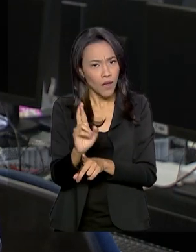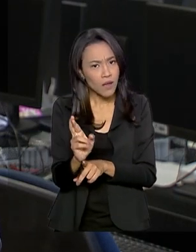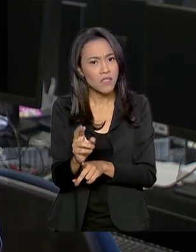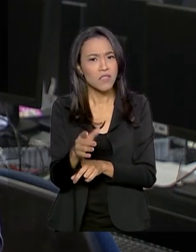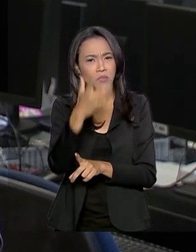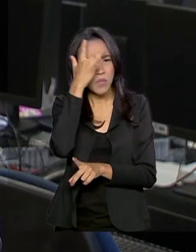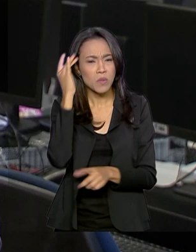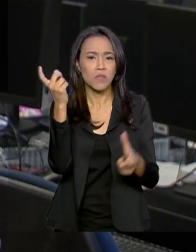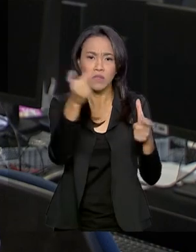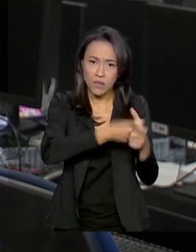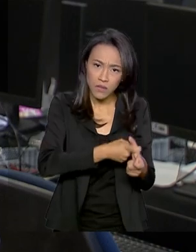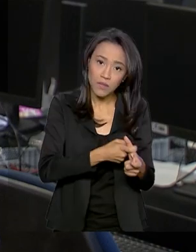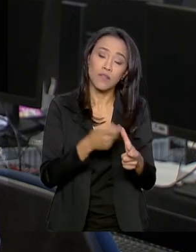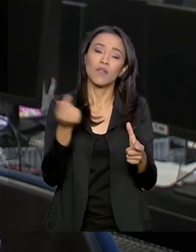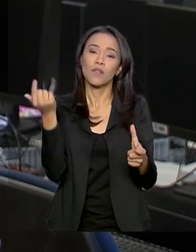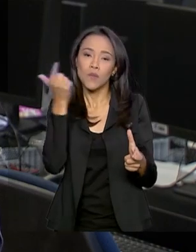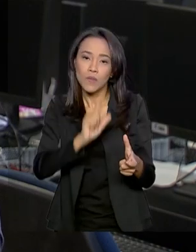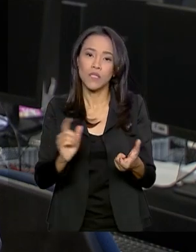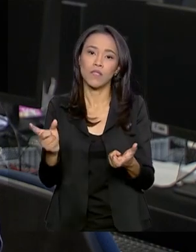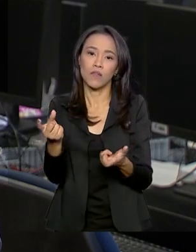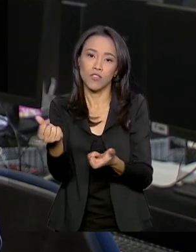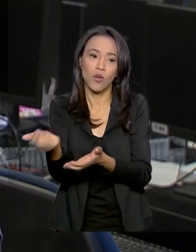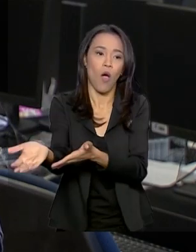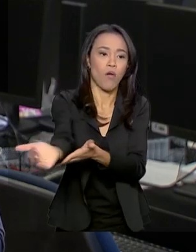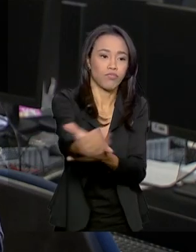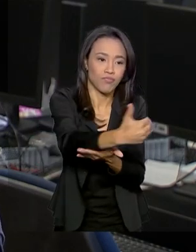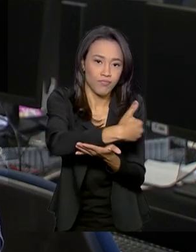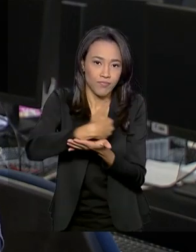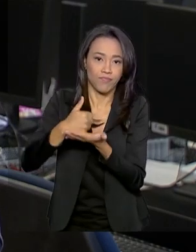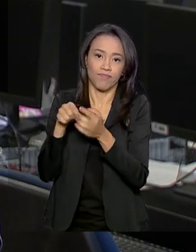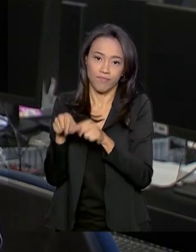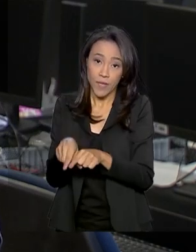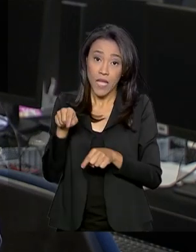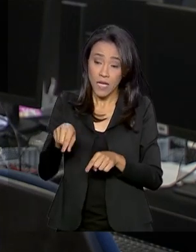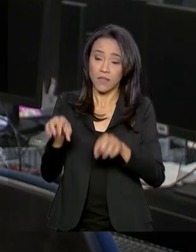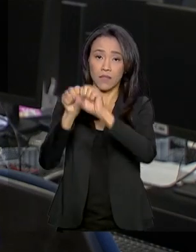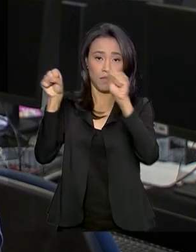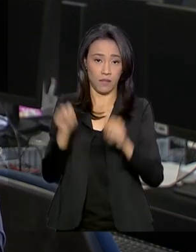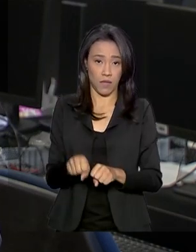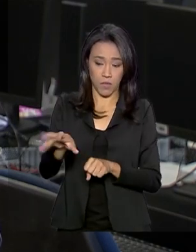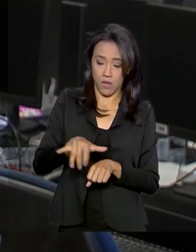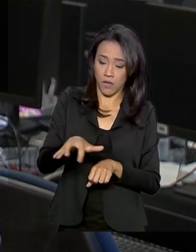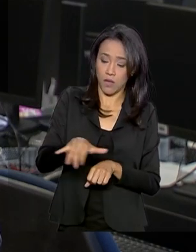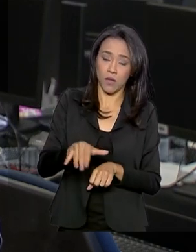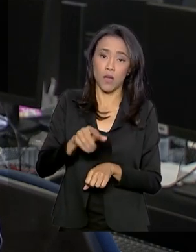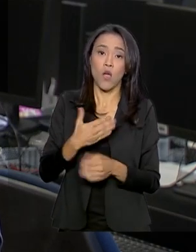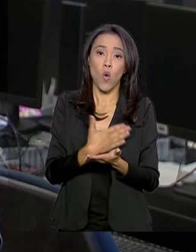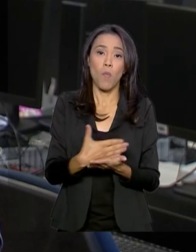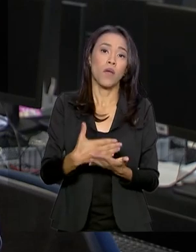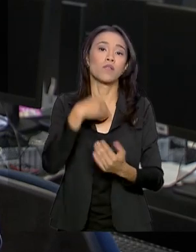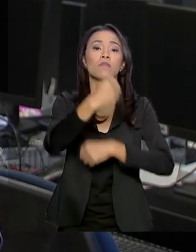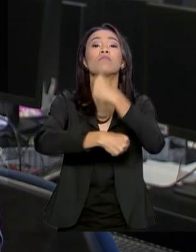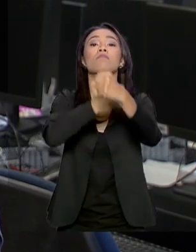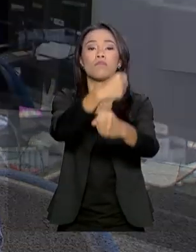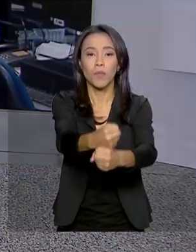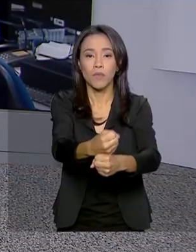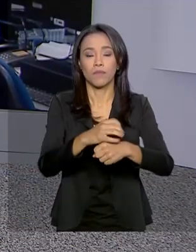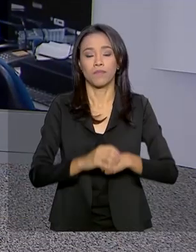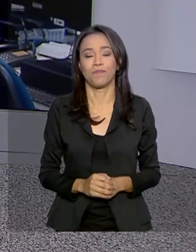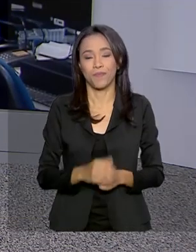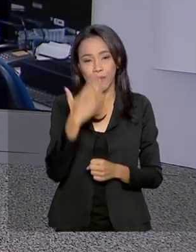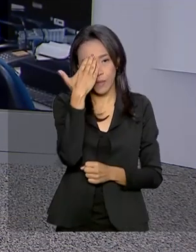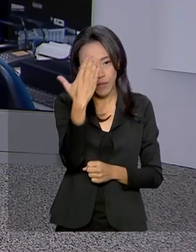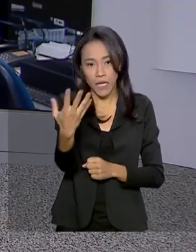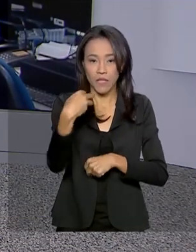inadimplência sejam arrecadados. O sistema digital deverá funcionar a partir do ano que vem. Obrigada pelas